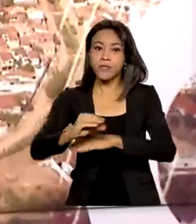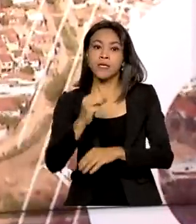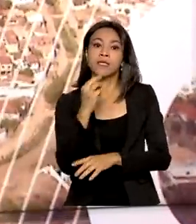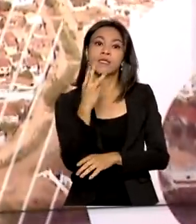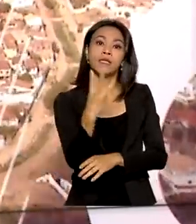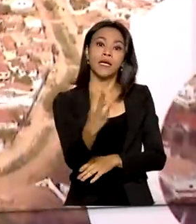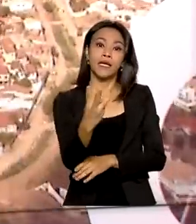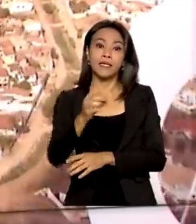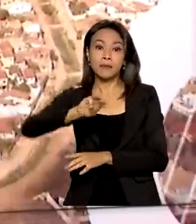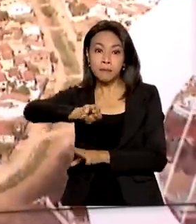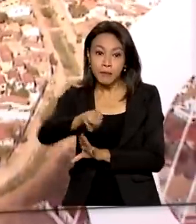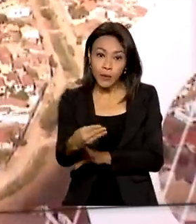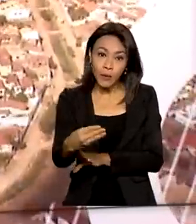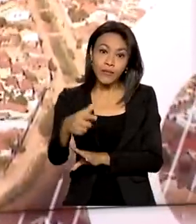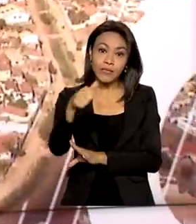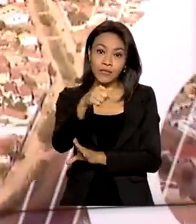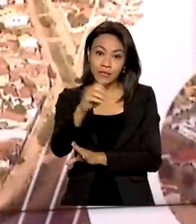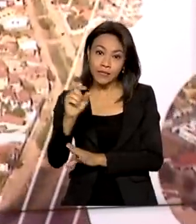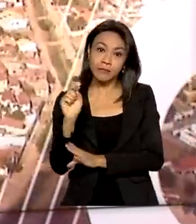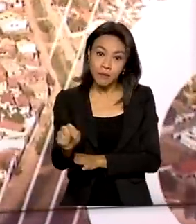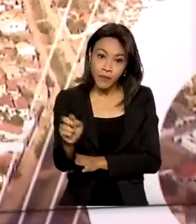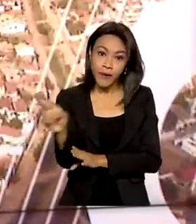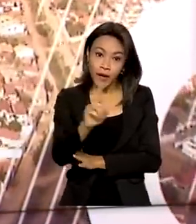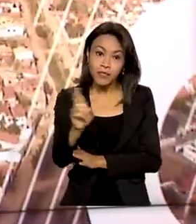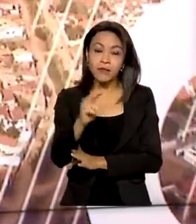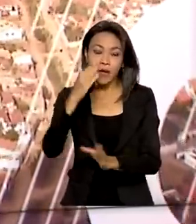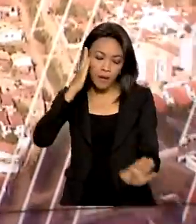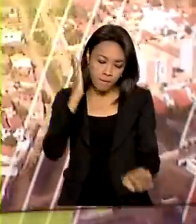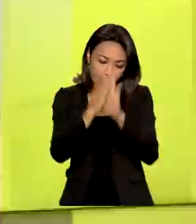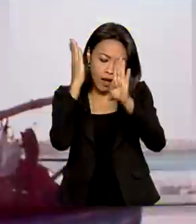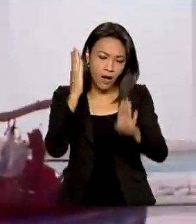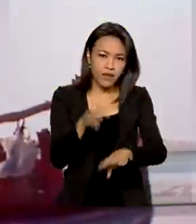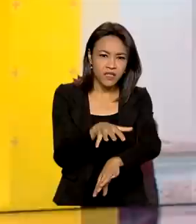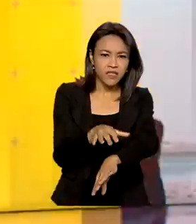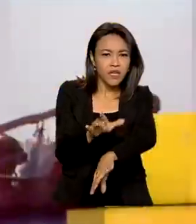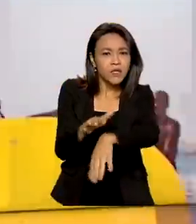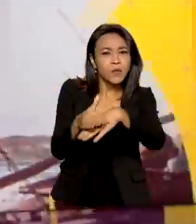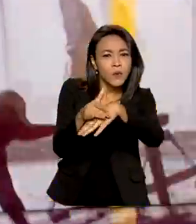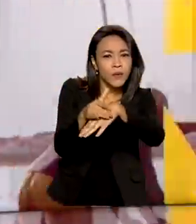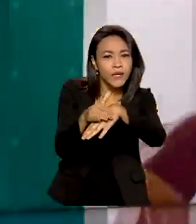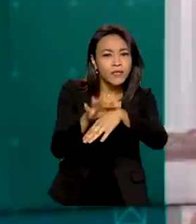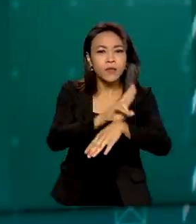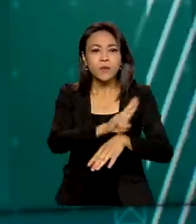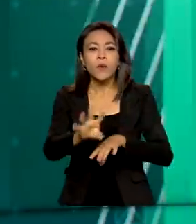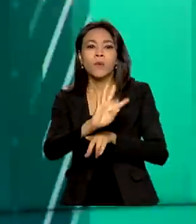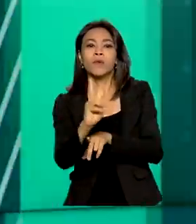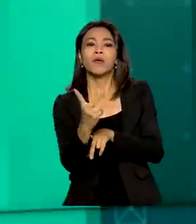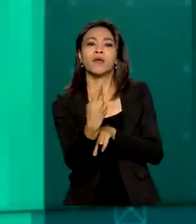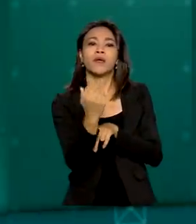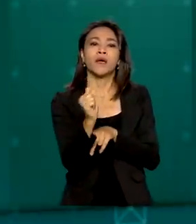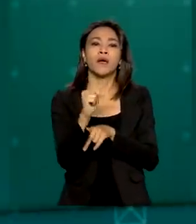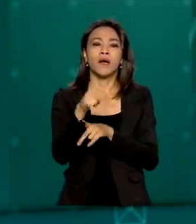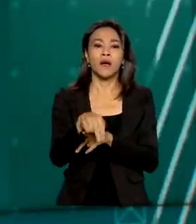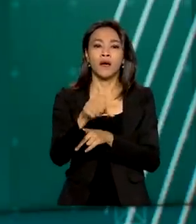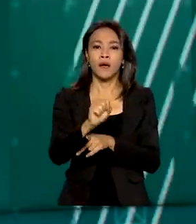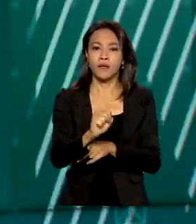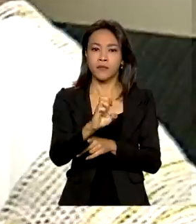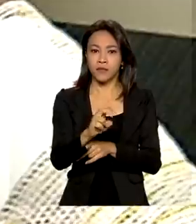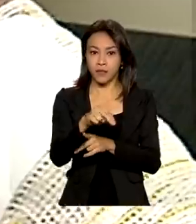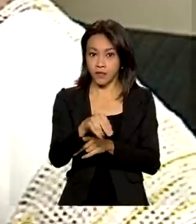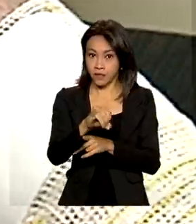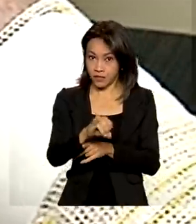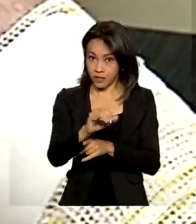em testes rápidos para o diagnóstico de ranceníase. Os exames serão oferecidos pelo SUS.